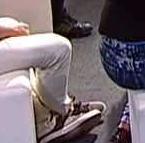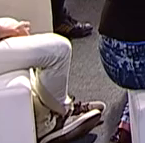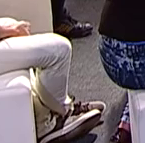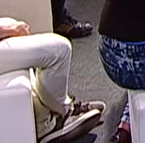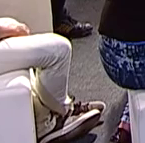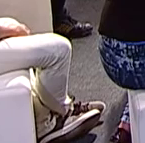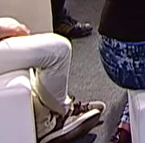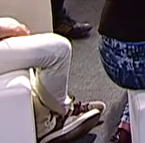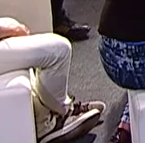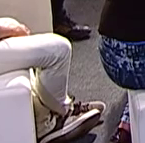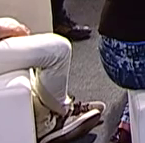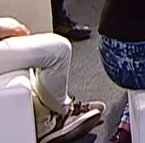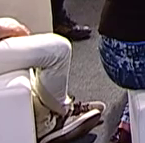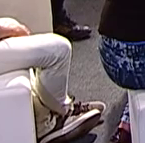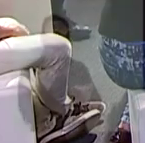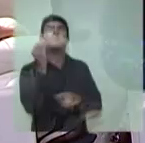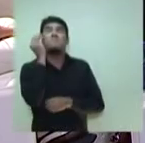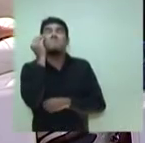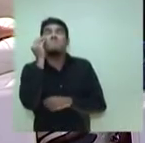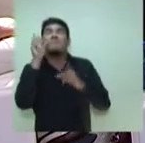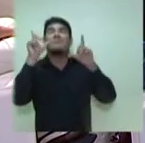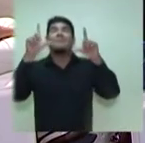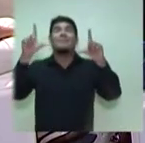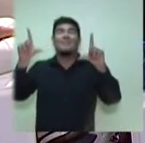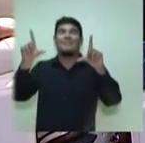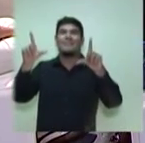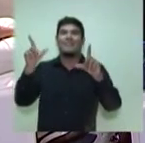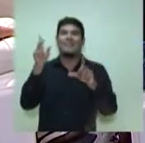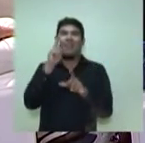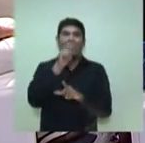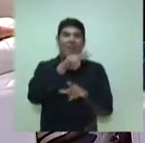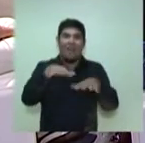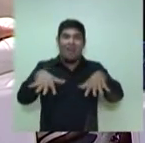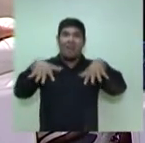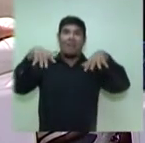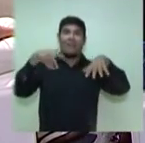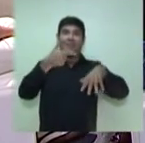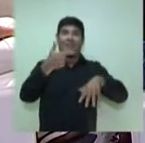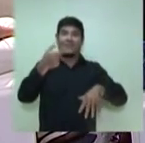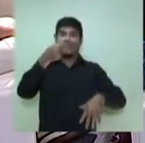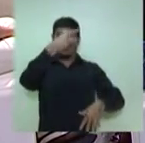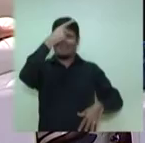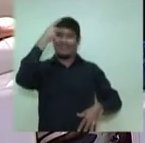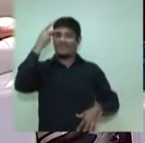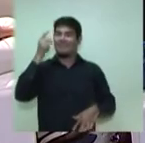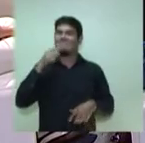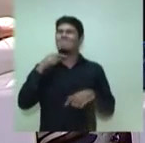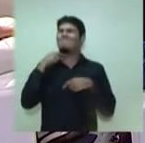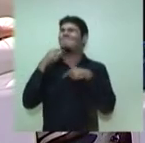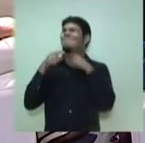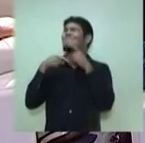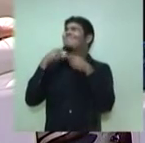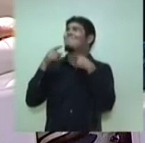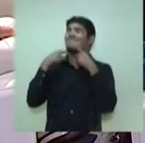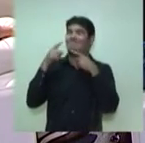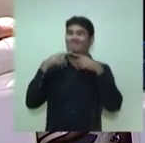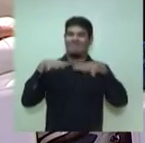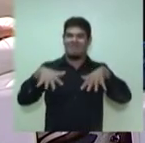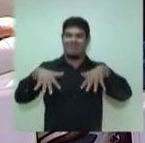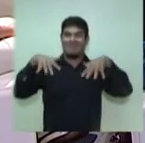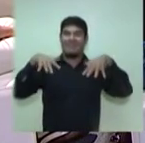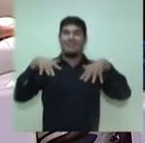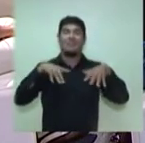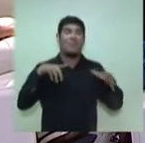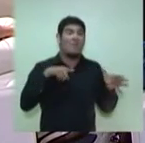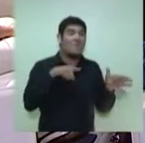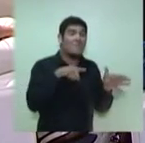onde você está vendo esse debate, pra gente ter uma ideia. E olha só, a plateia é formada por 20 eleitores que ainda estão indecisos sobre o voto. Eles vão perguntar